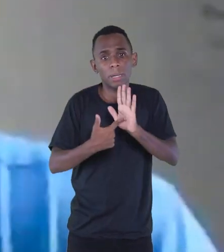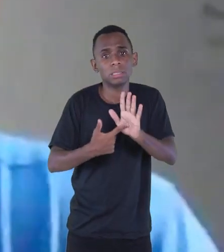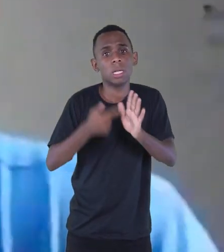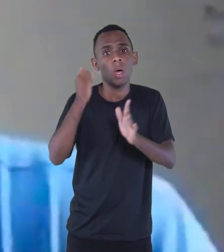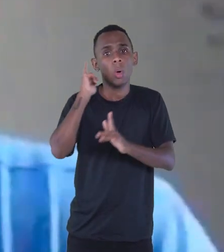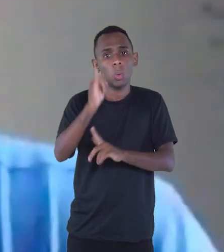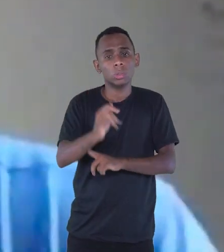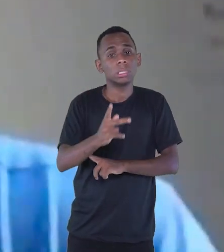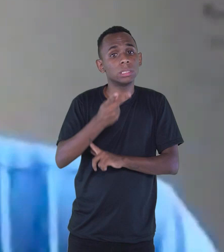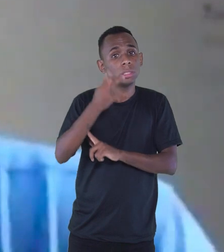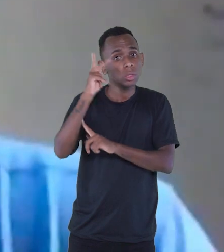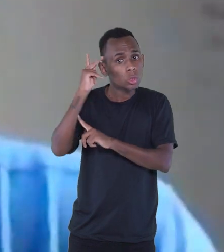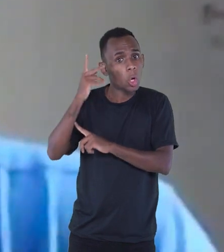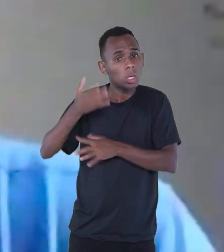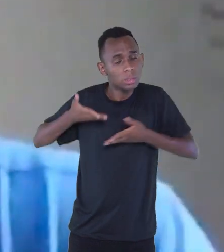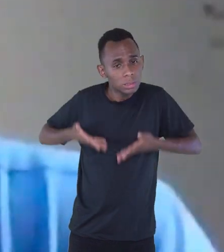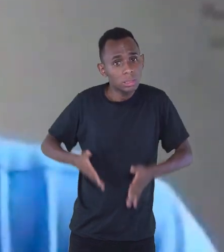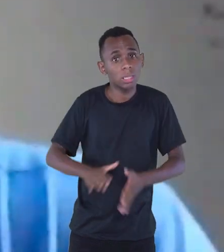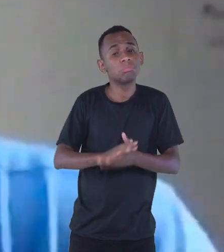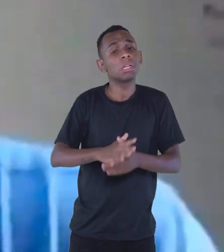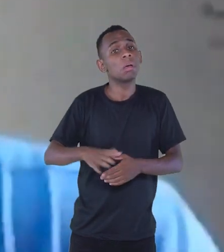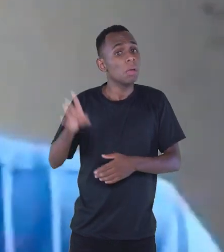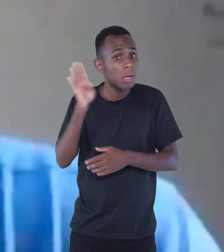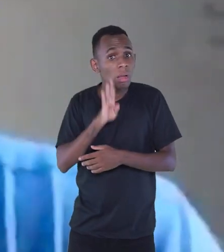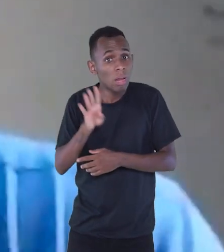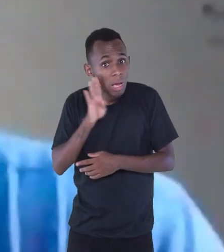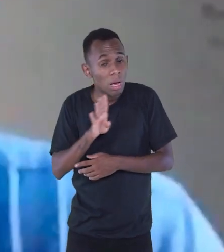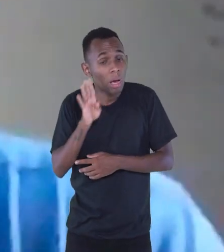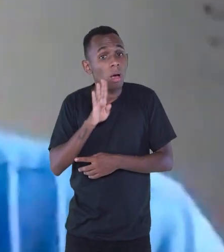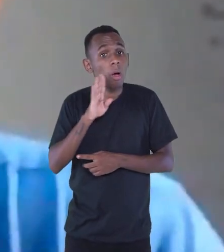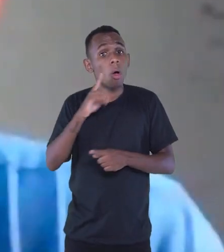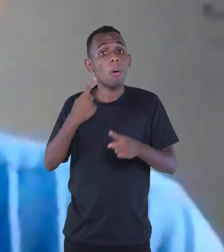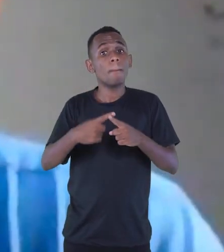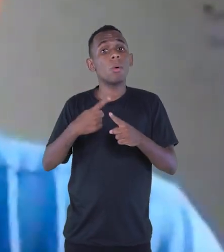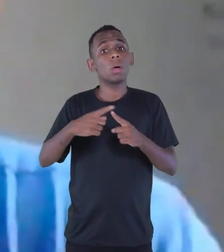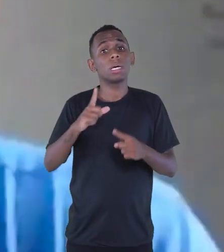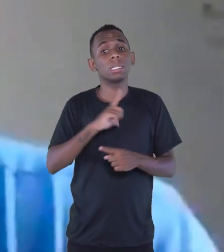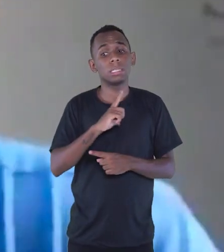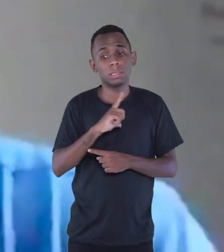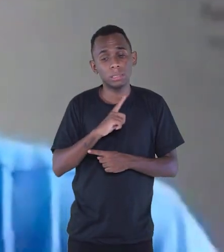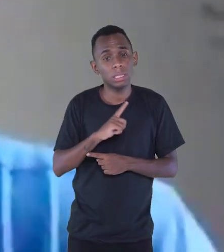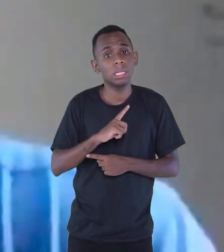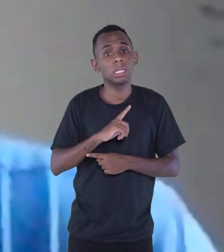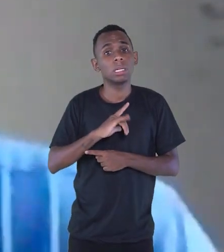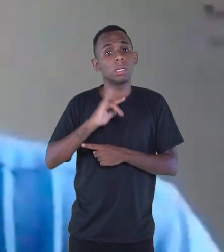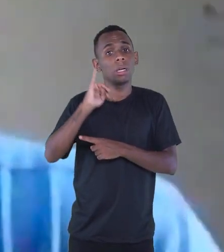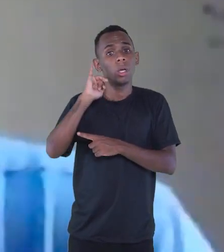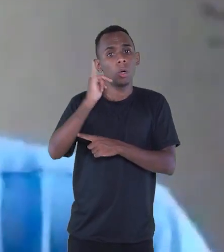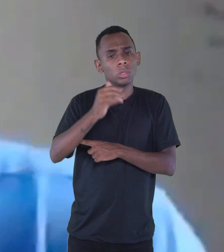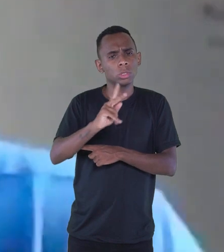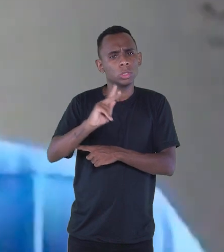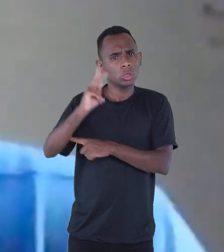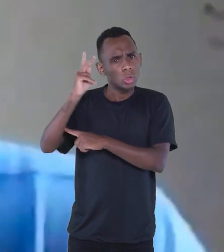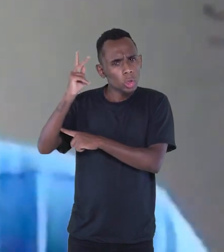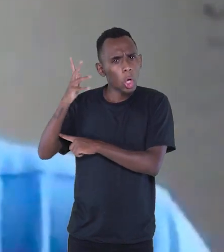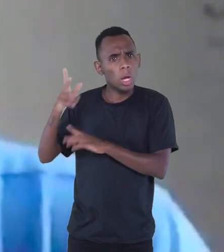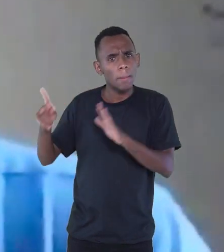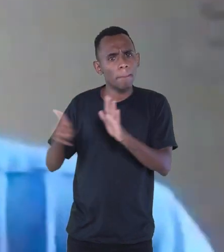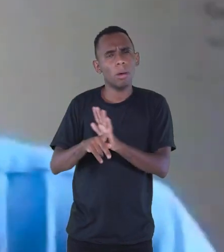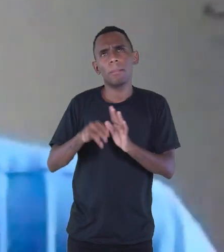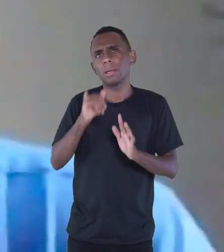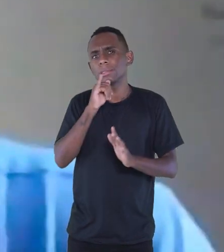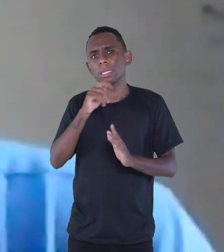é um grande barato porque você entra em histórias, nas histórias das pessoas, das empresas